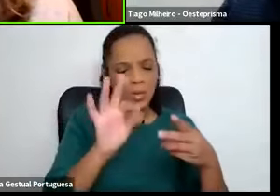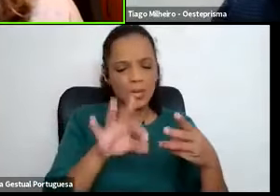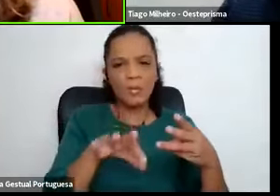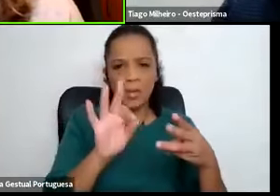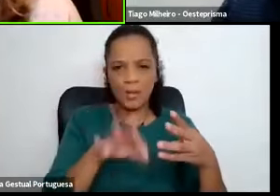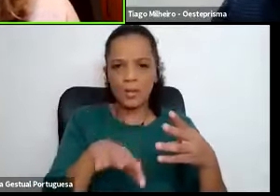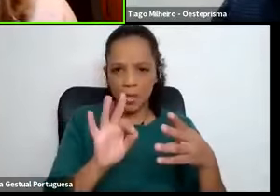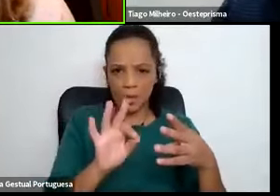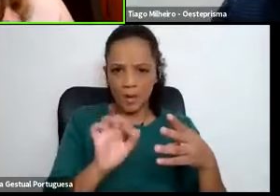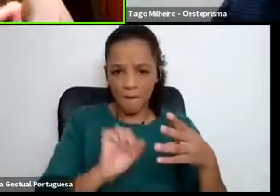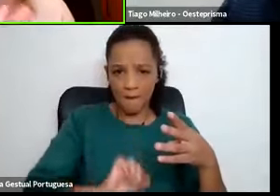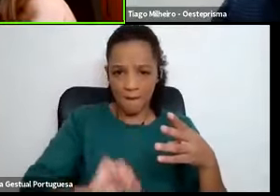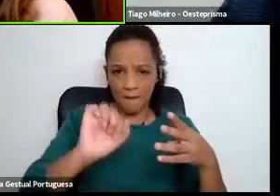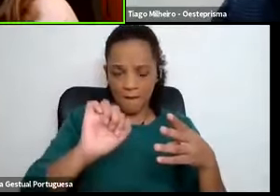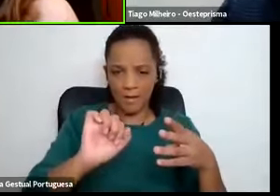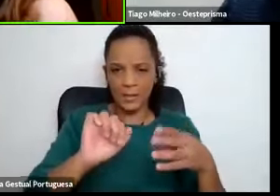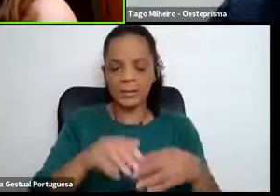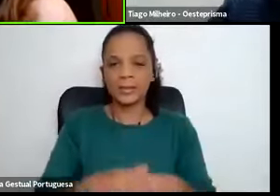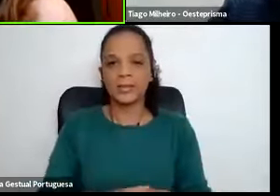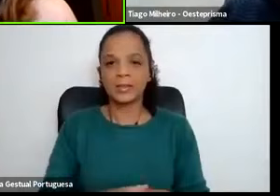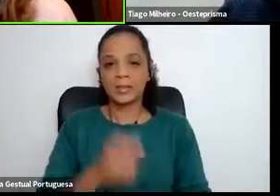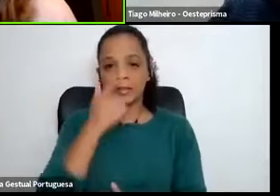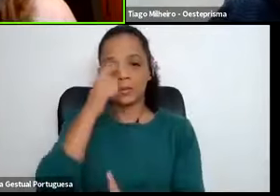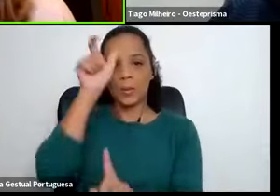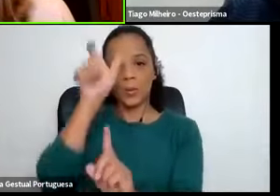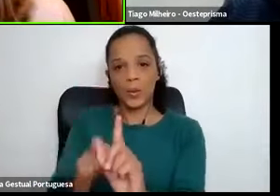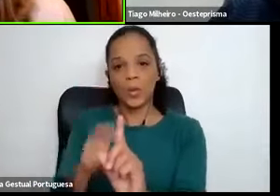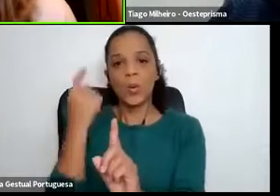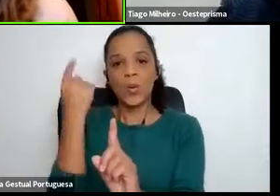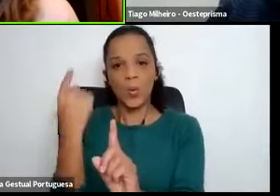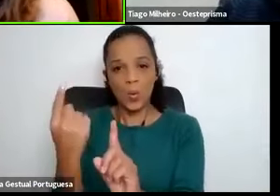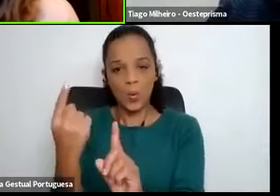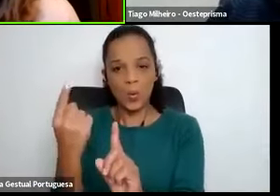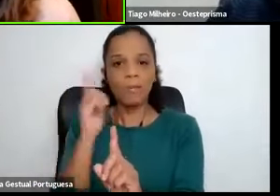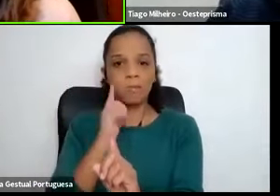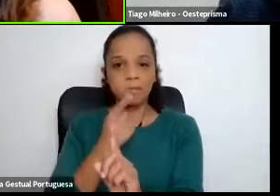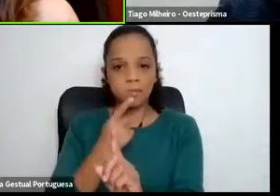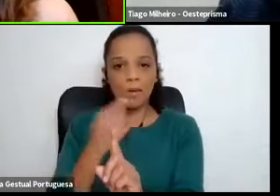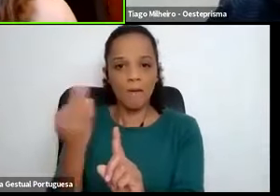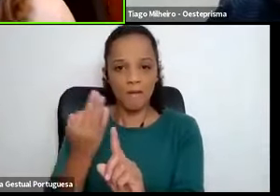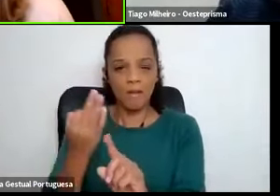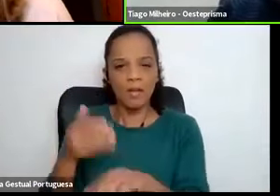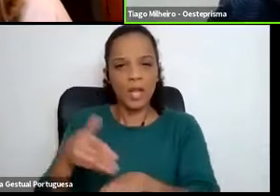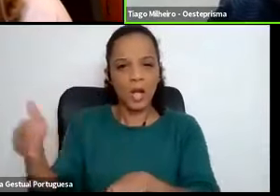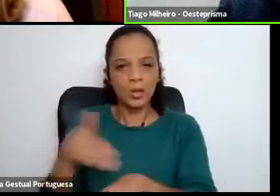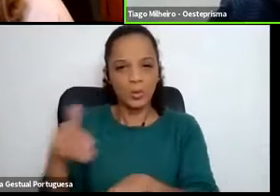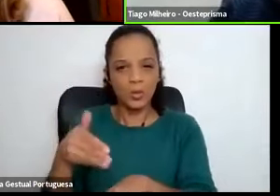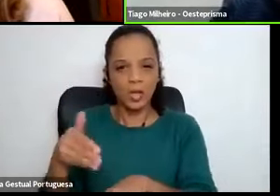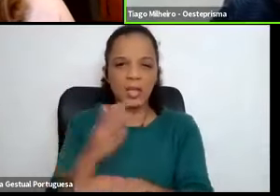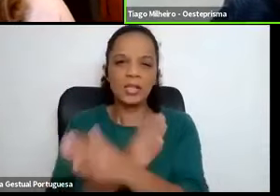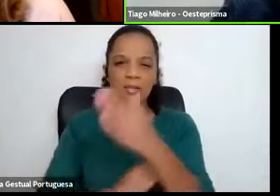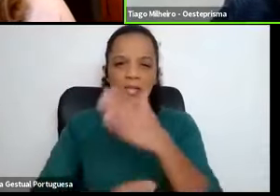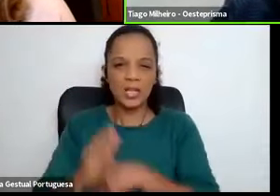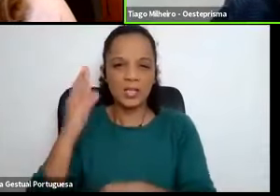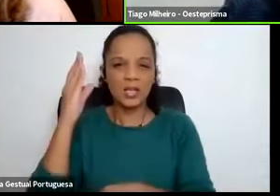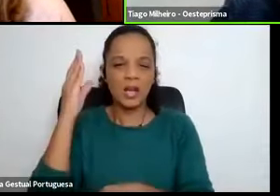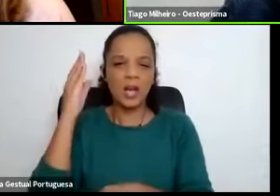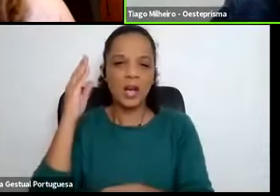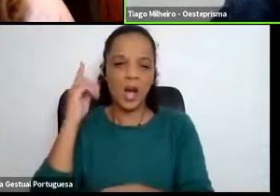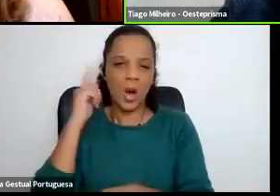selecionou um candidato com deficiência auditiva, na altura. Uhum. Certo.